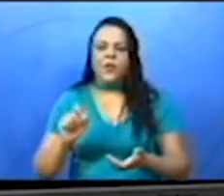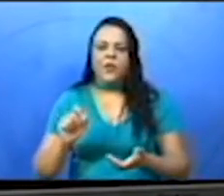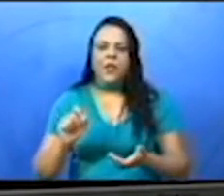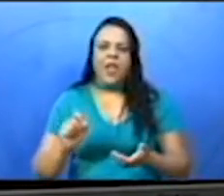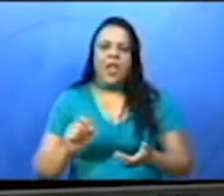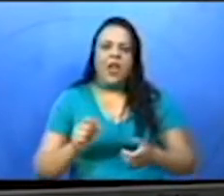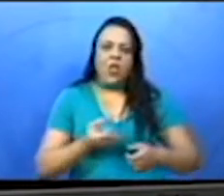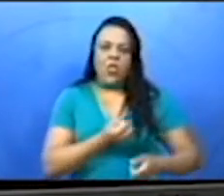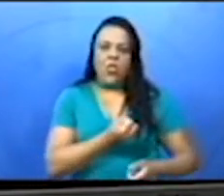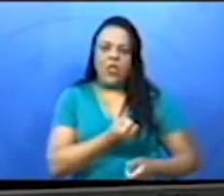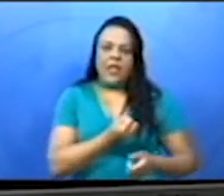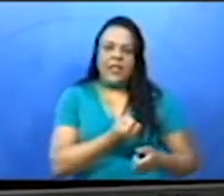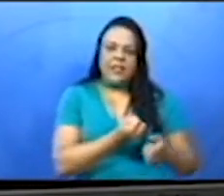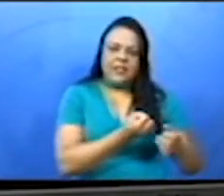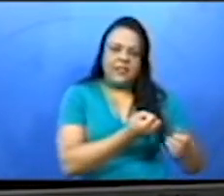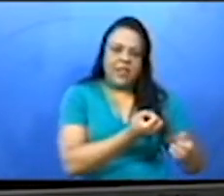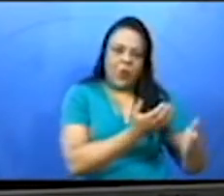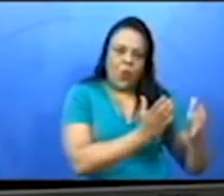dessa sequência.